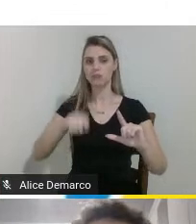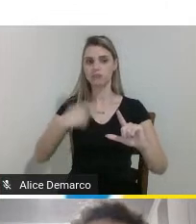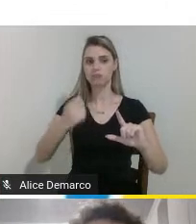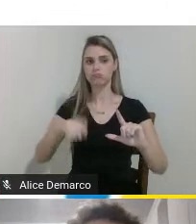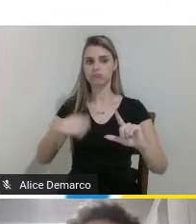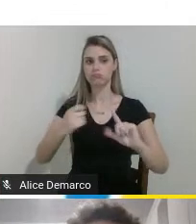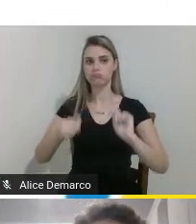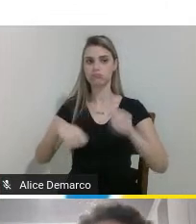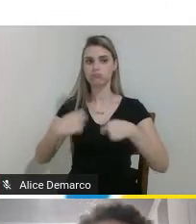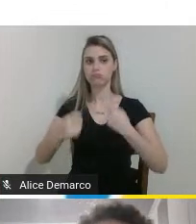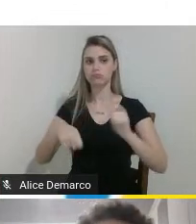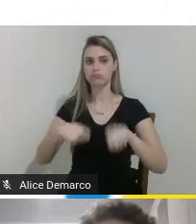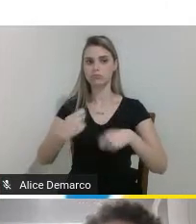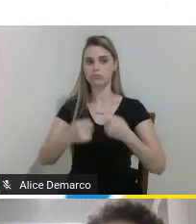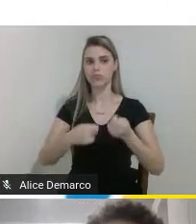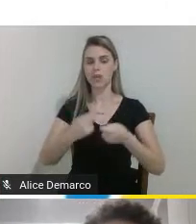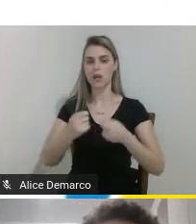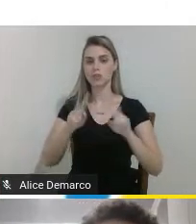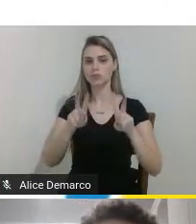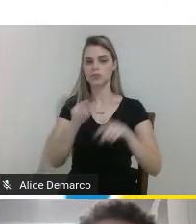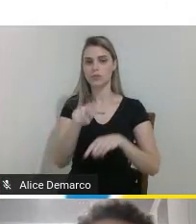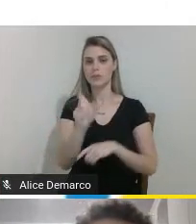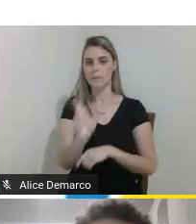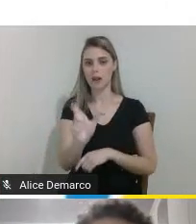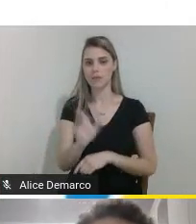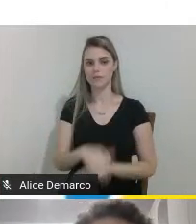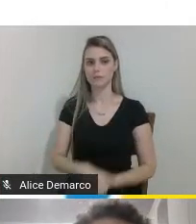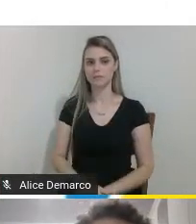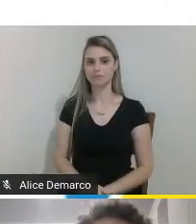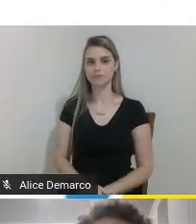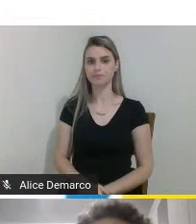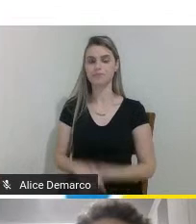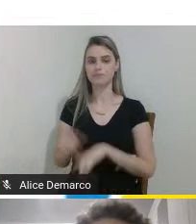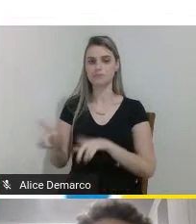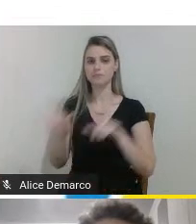palavra a respectiva palavra próximo